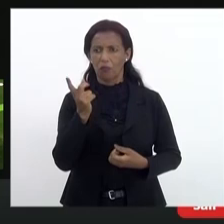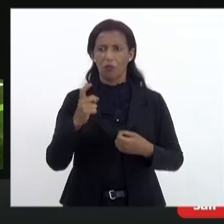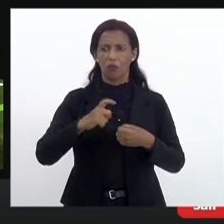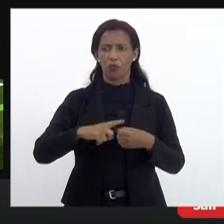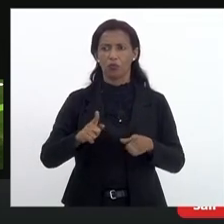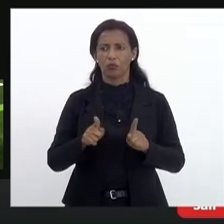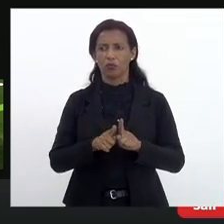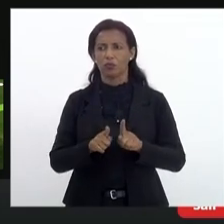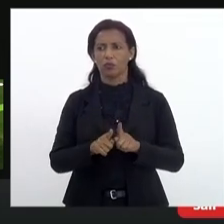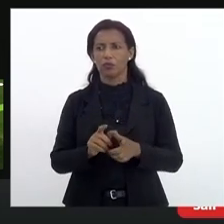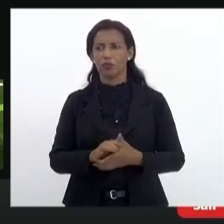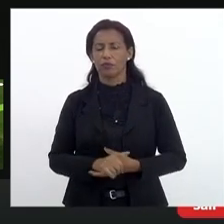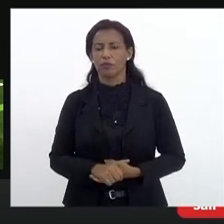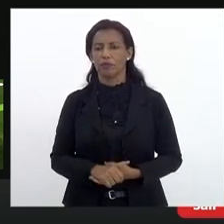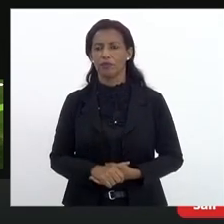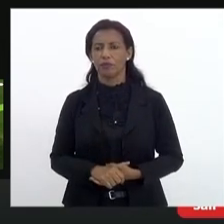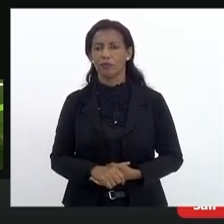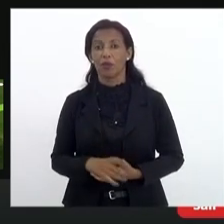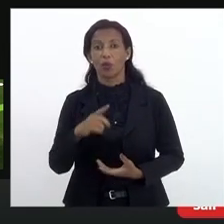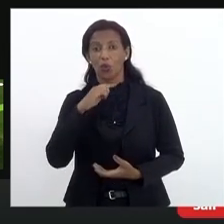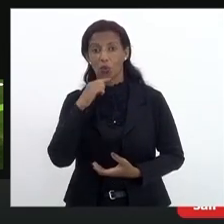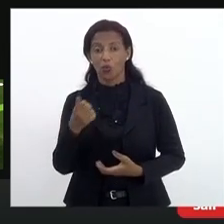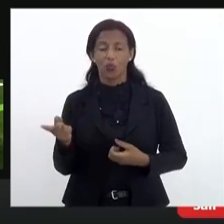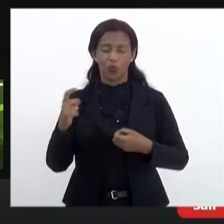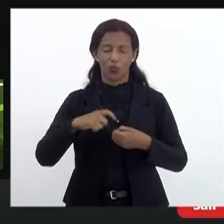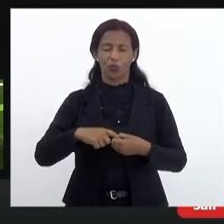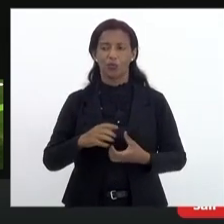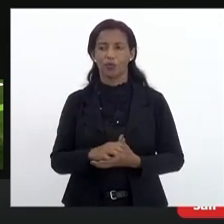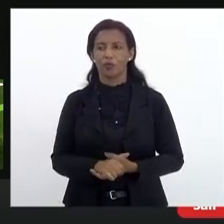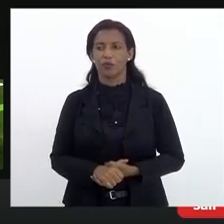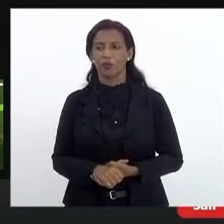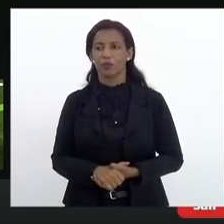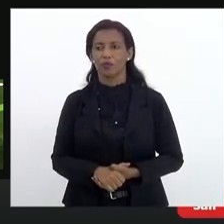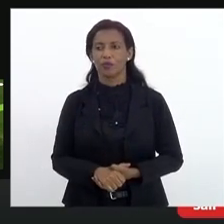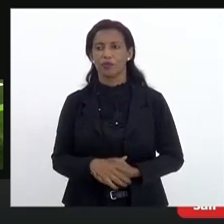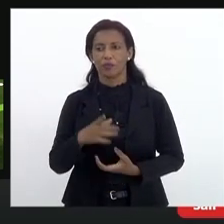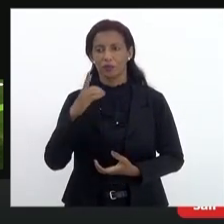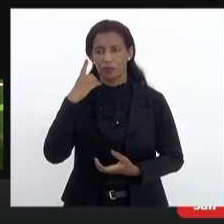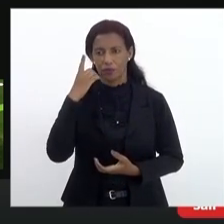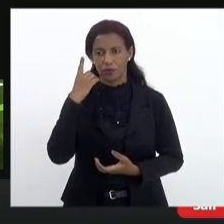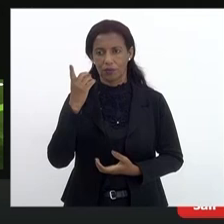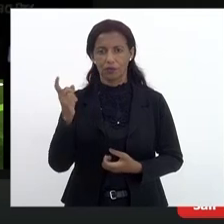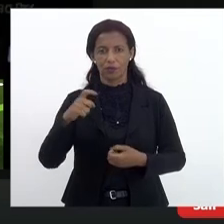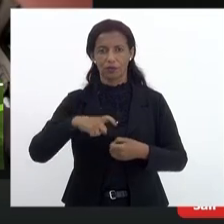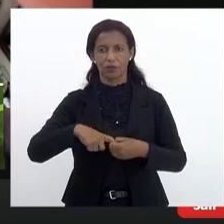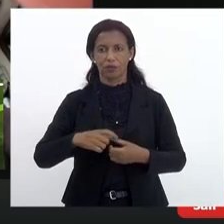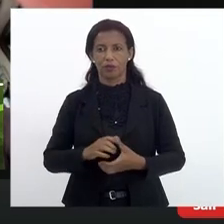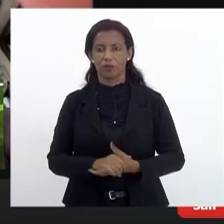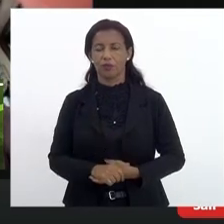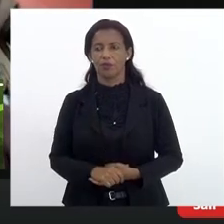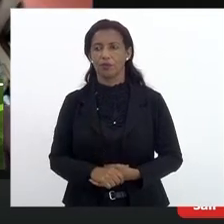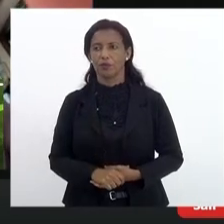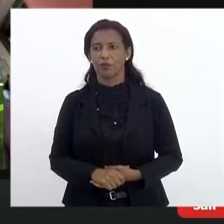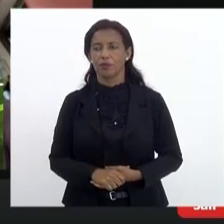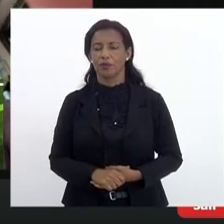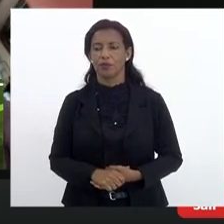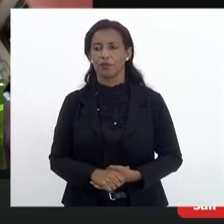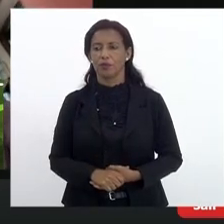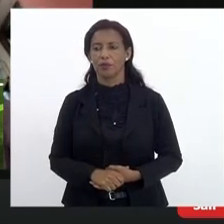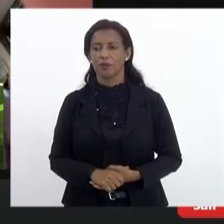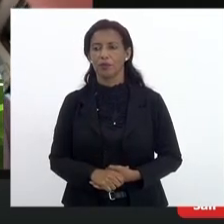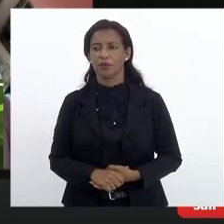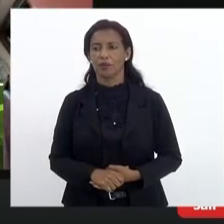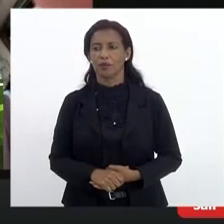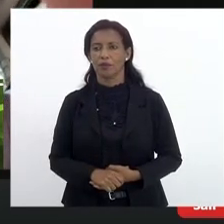deputado Sérgio Fernandes consegui voltar aqui agora ah então te passo a palavra deputado deputado Sérgio Fernandes na